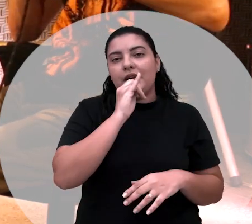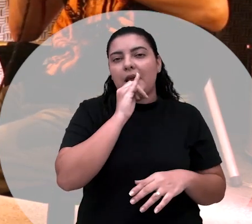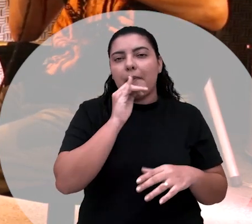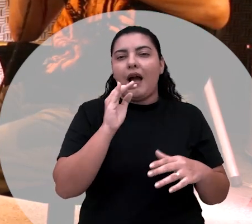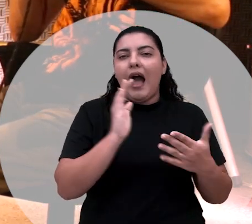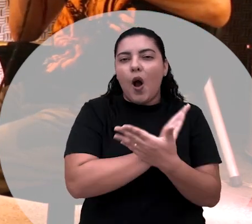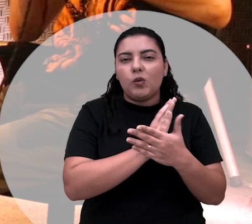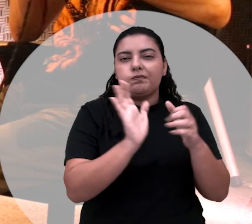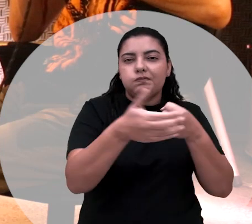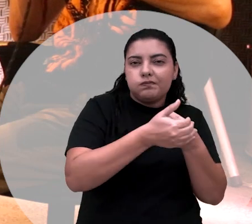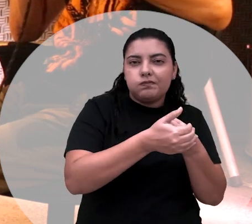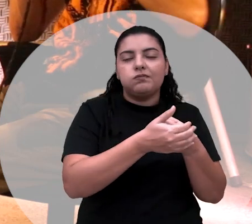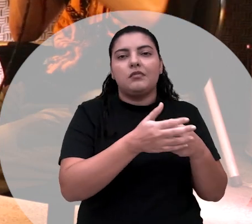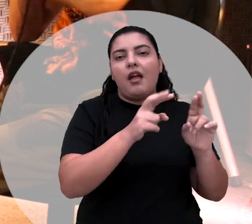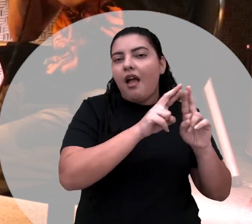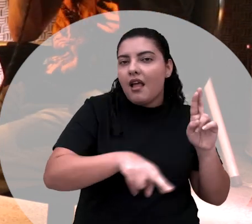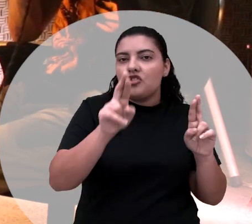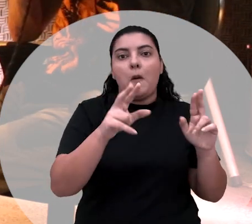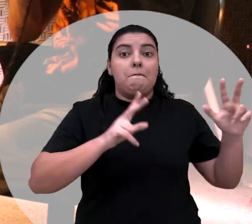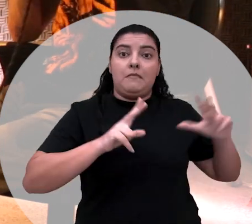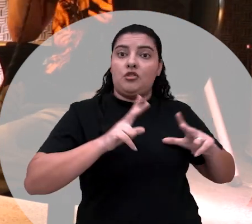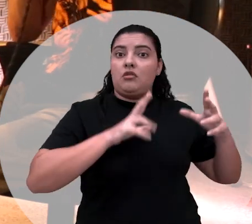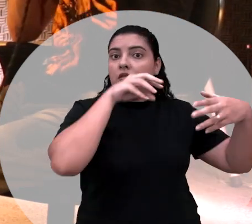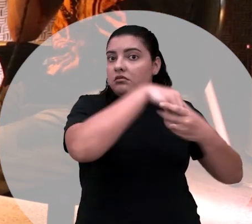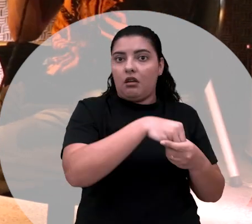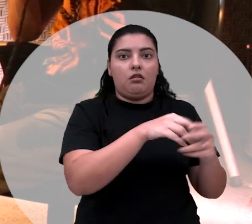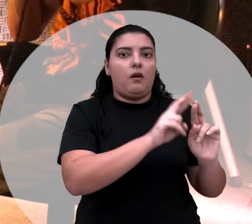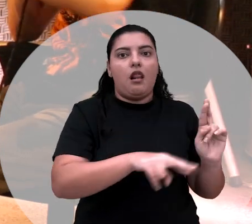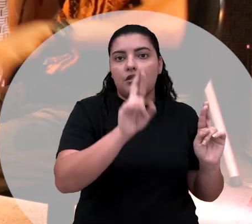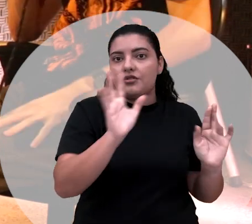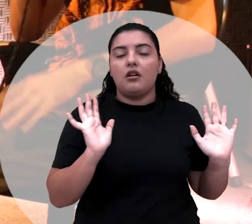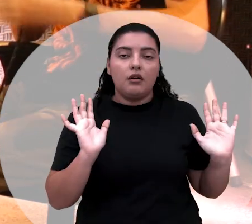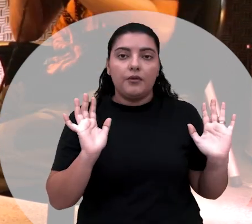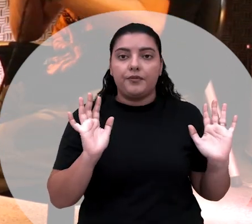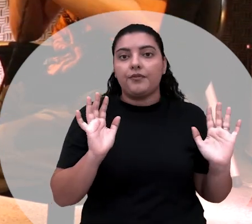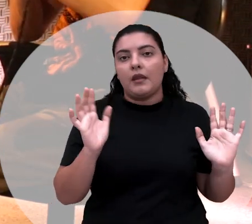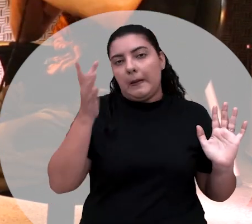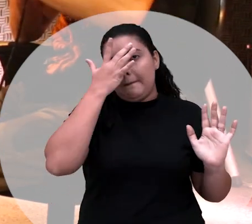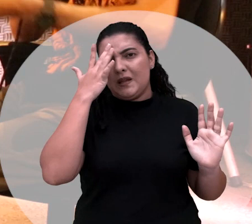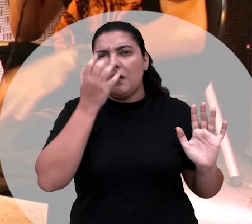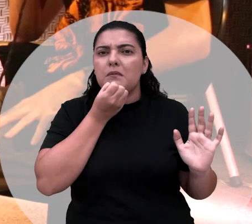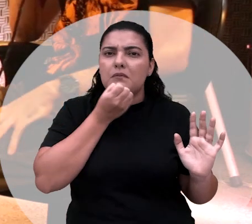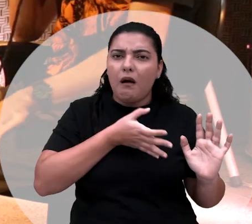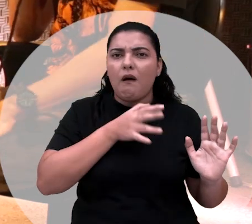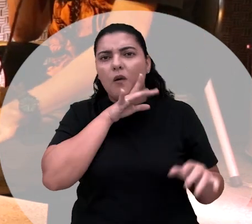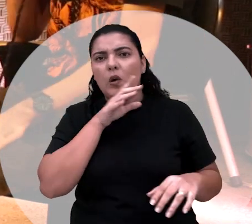que é uma coisa mais interna da religião, isso ninguém vê. Mas o que as pessoas conseguem ver? Isso é bom? É ruim?